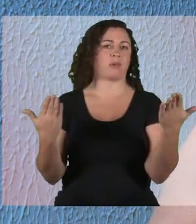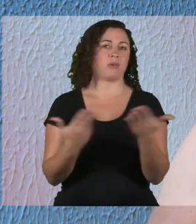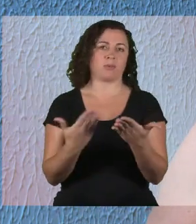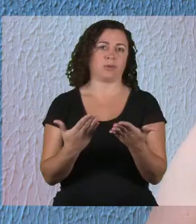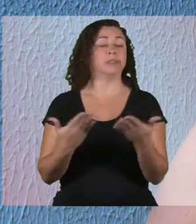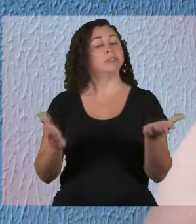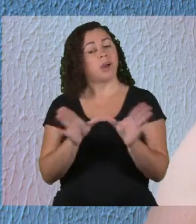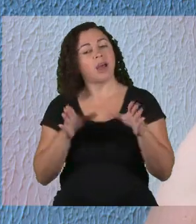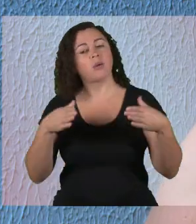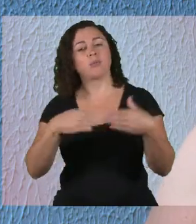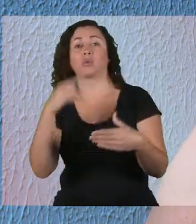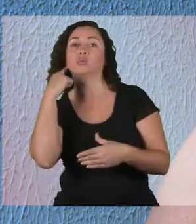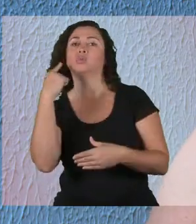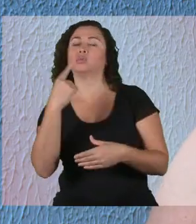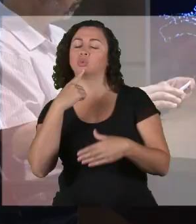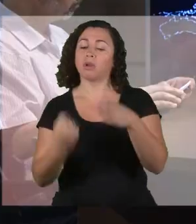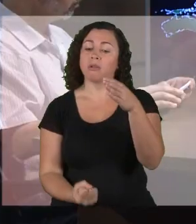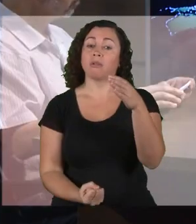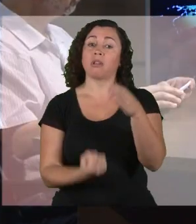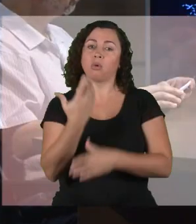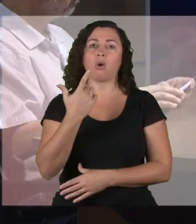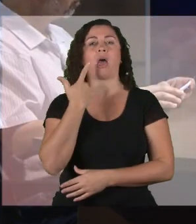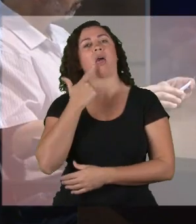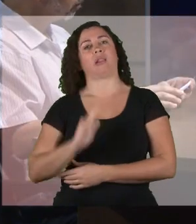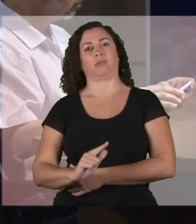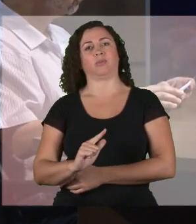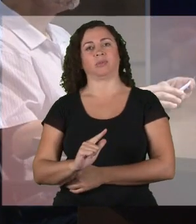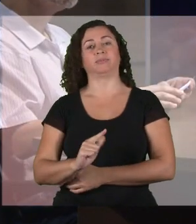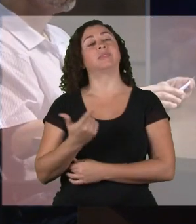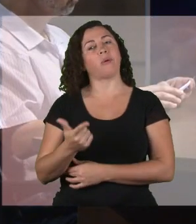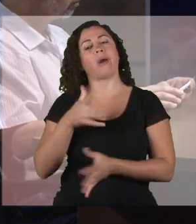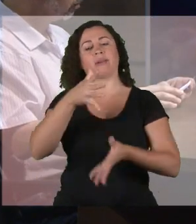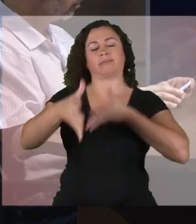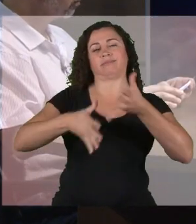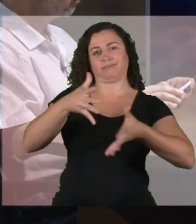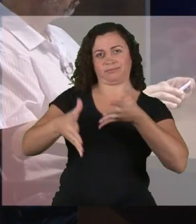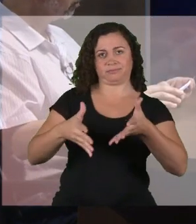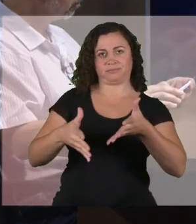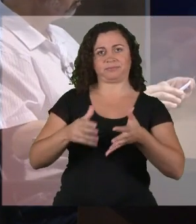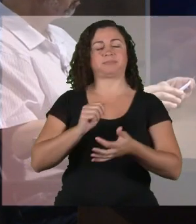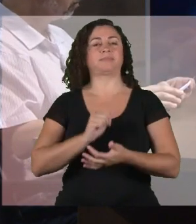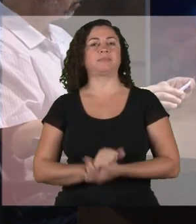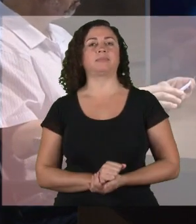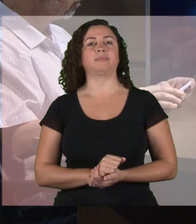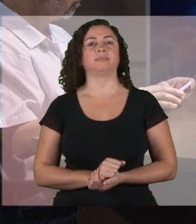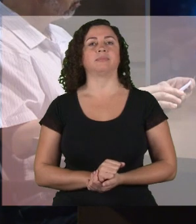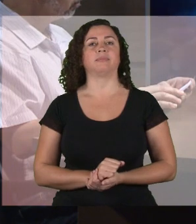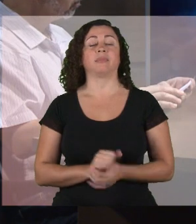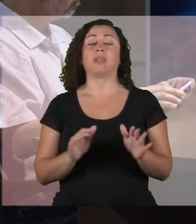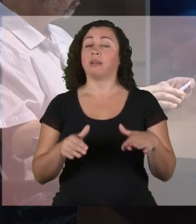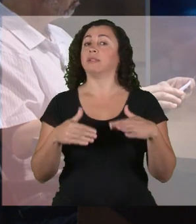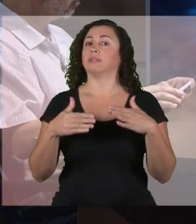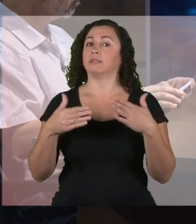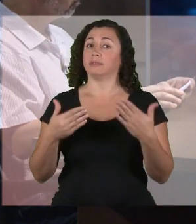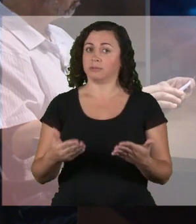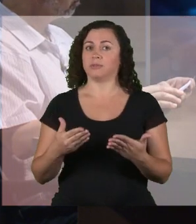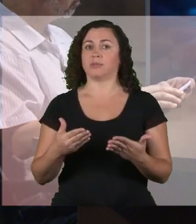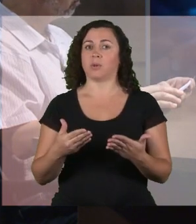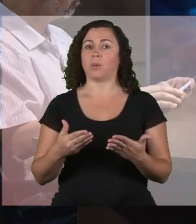e construíram para essa comunidade uma língua, que é a língua de sinais. Então,